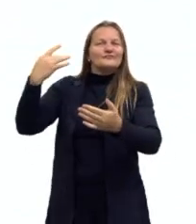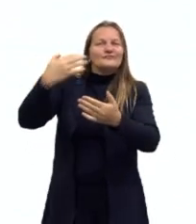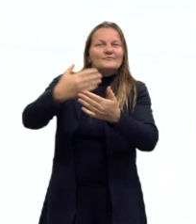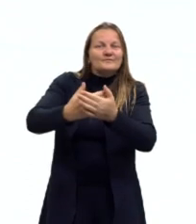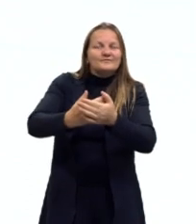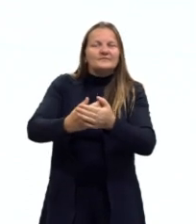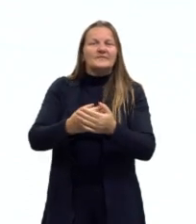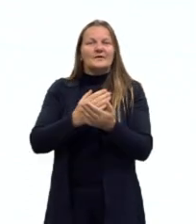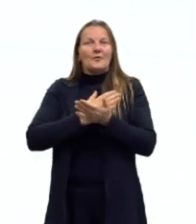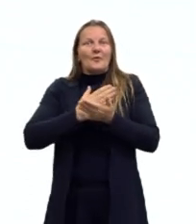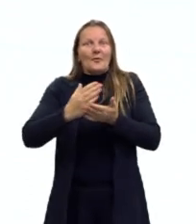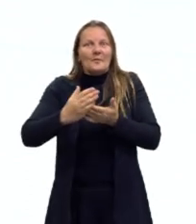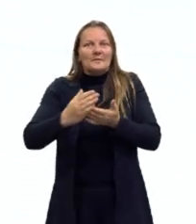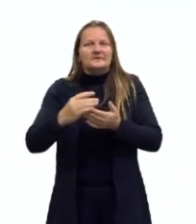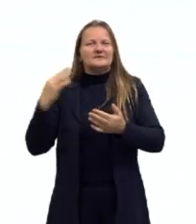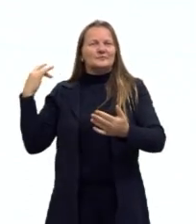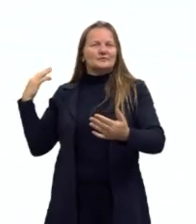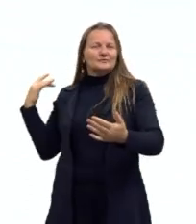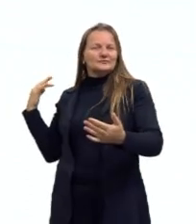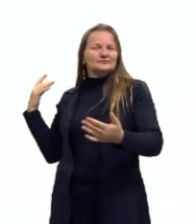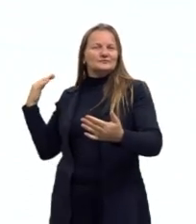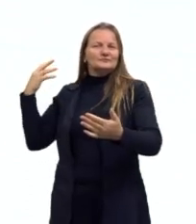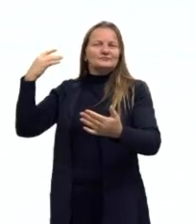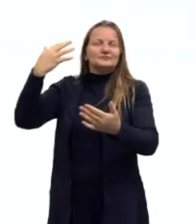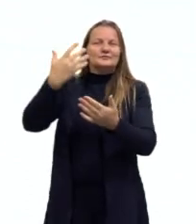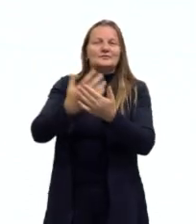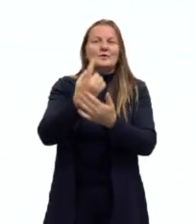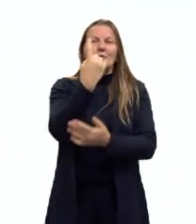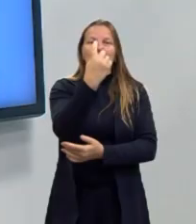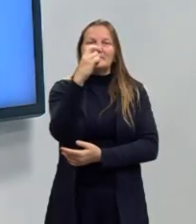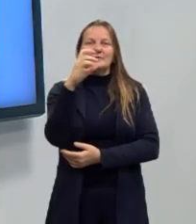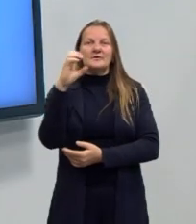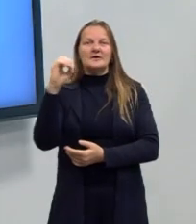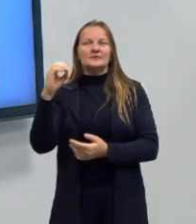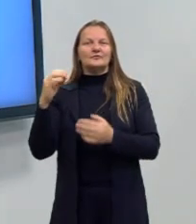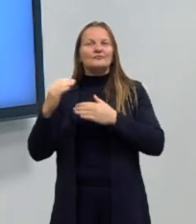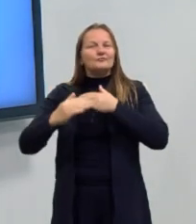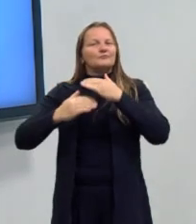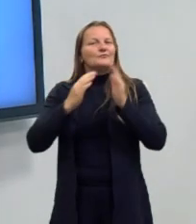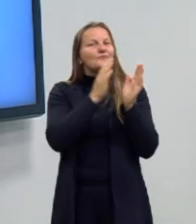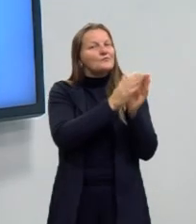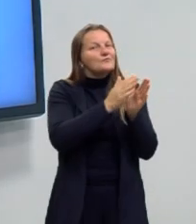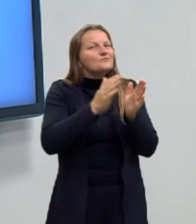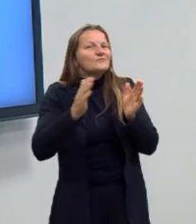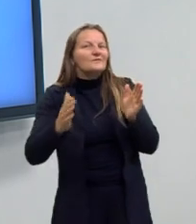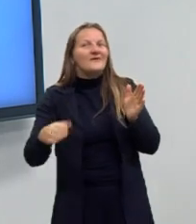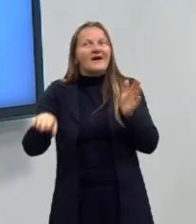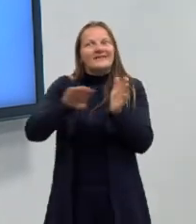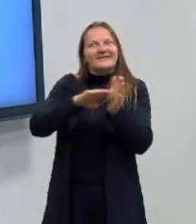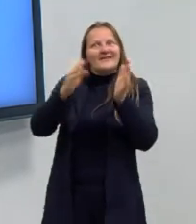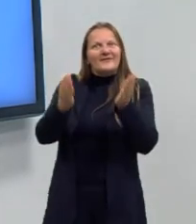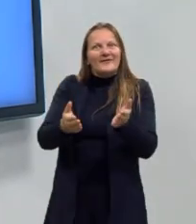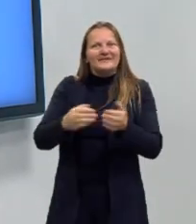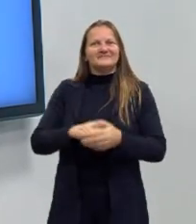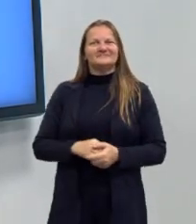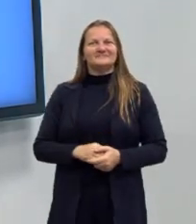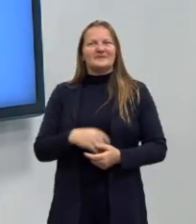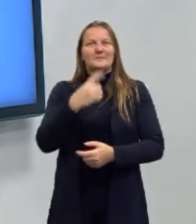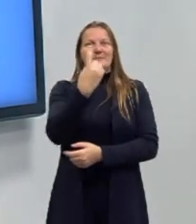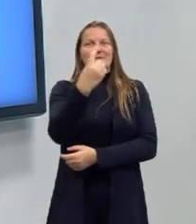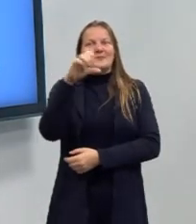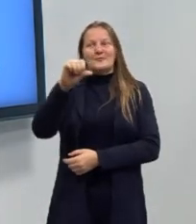aulas, nós iniciamos lá atrás em 1500 e fomos vindo, já estamos chegando aqui em